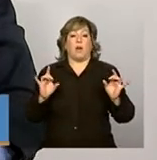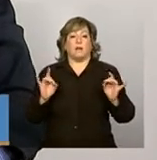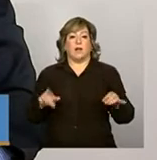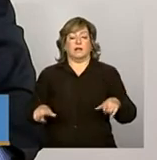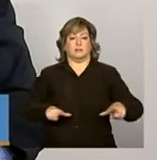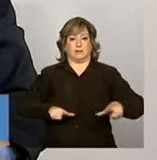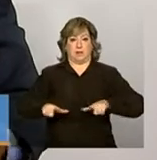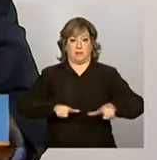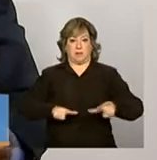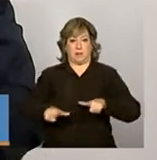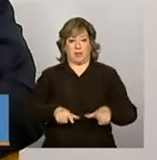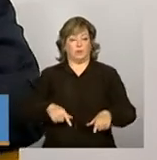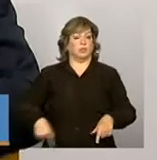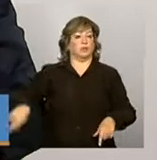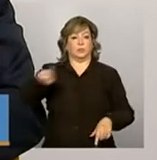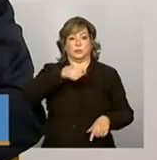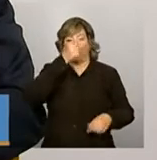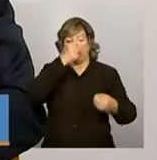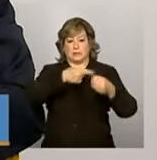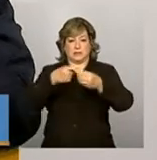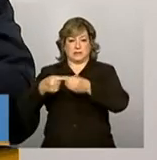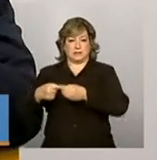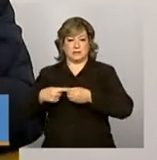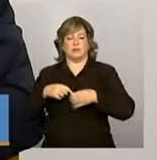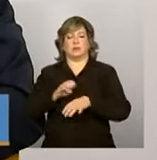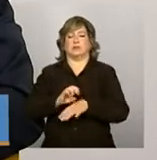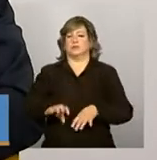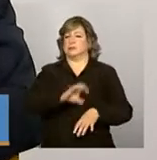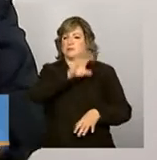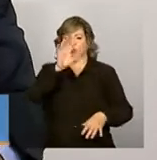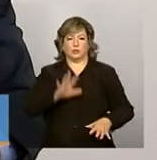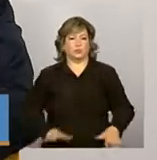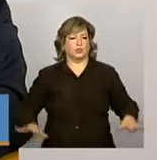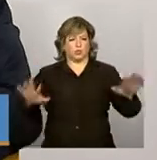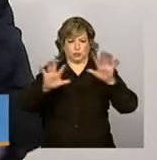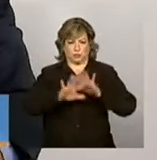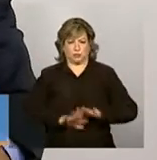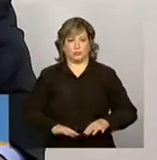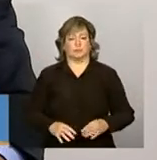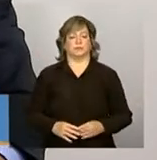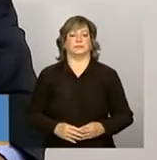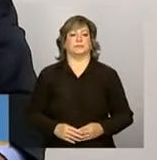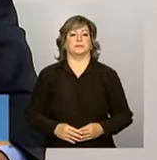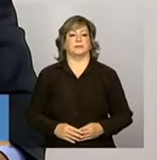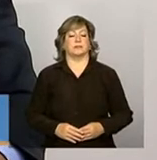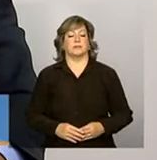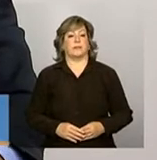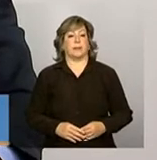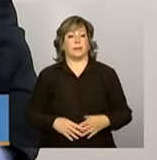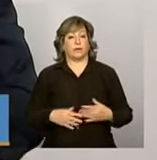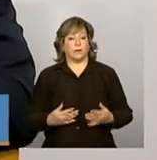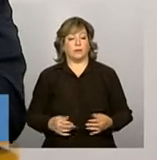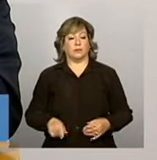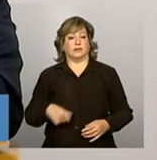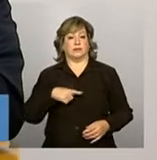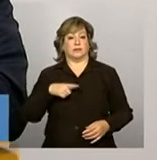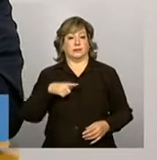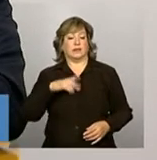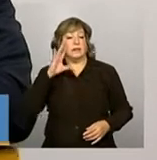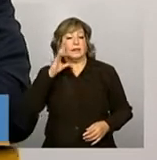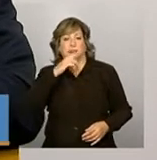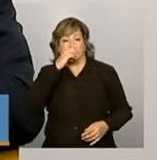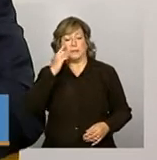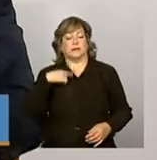nos municípios e nos estados como um todo, como a totalidade dos seus municípios. Então, ele tenta identificar